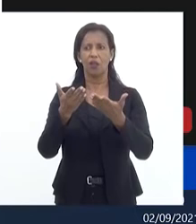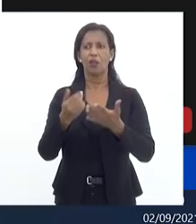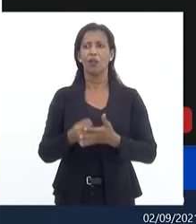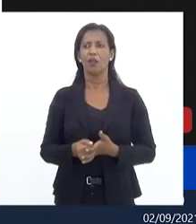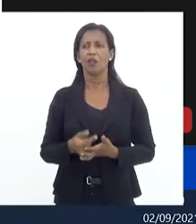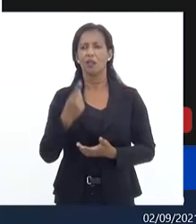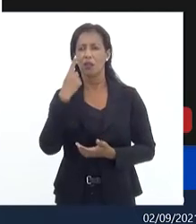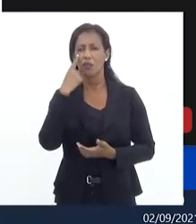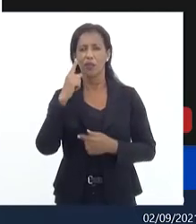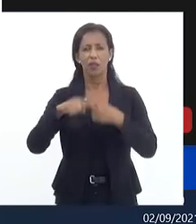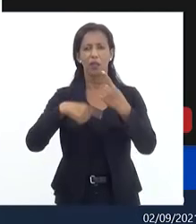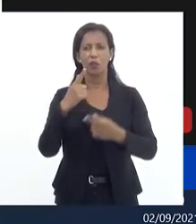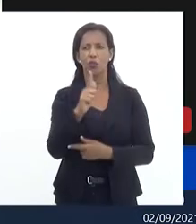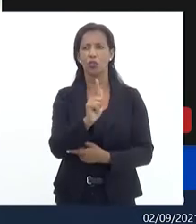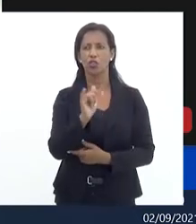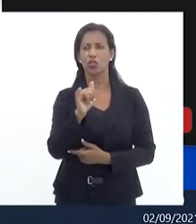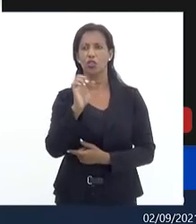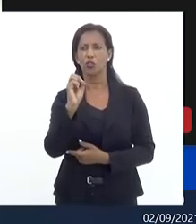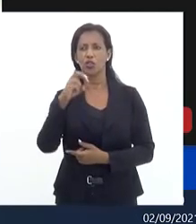o Gilson